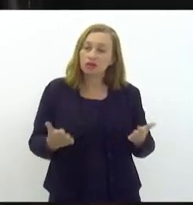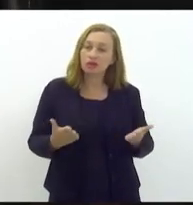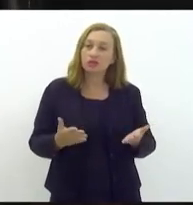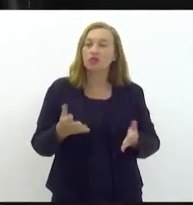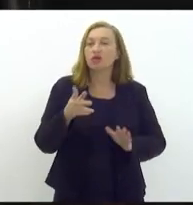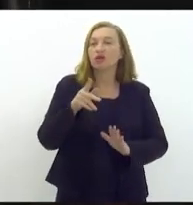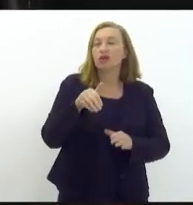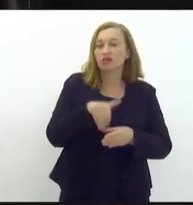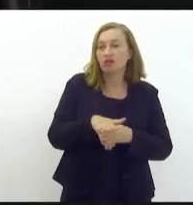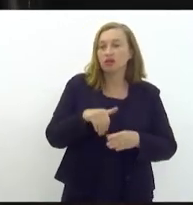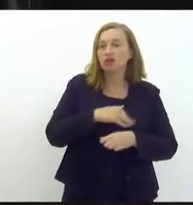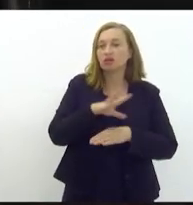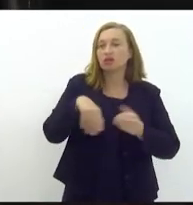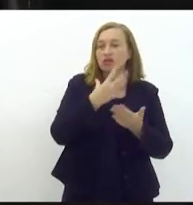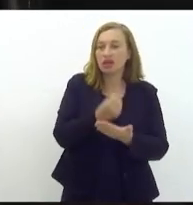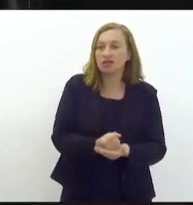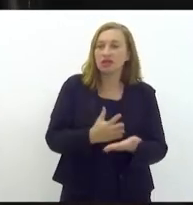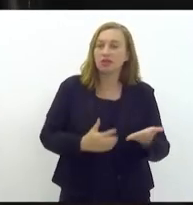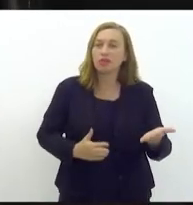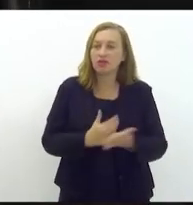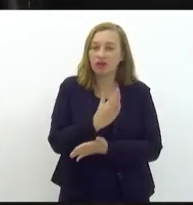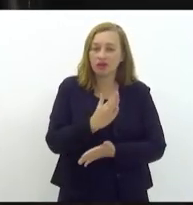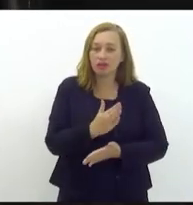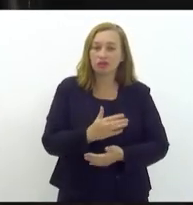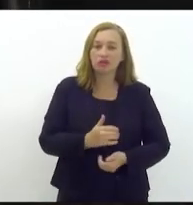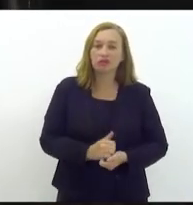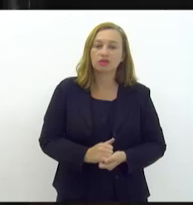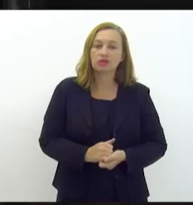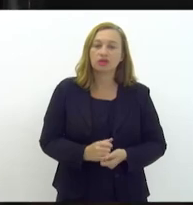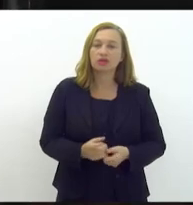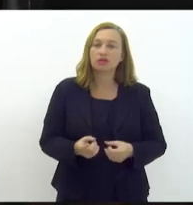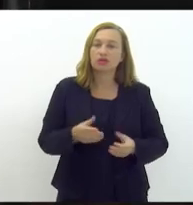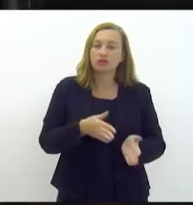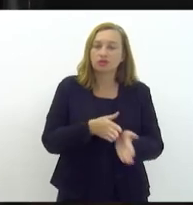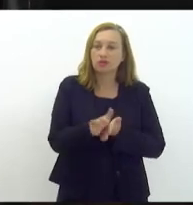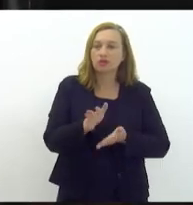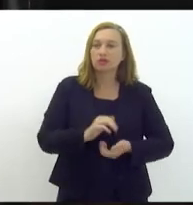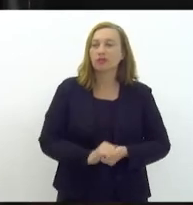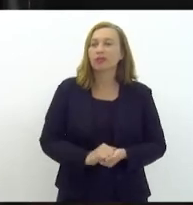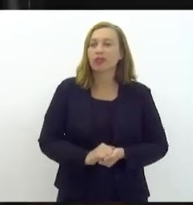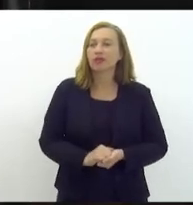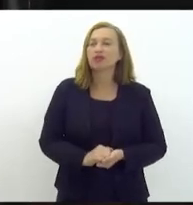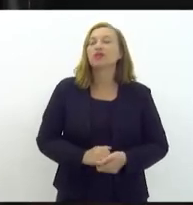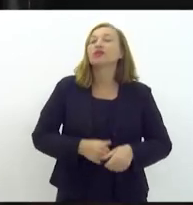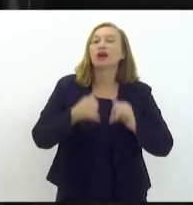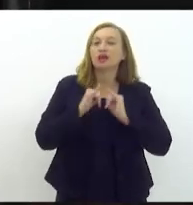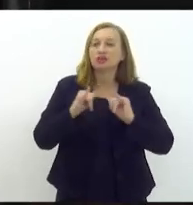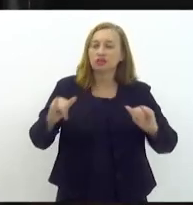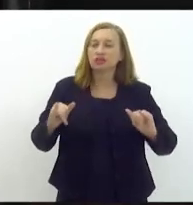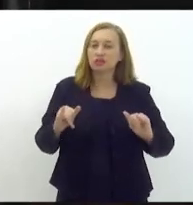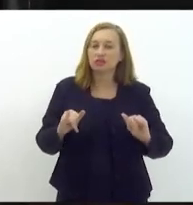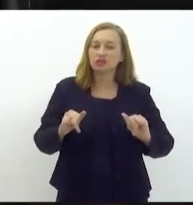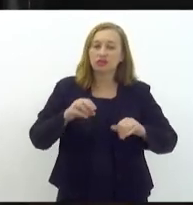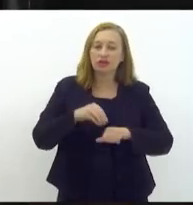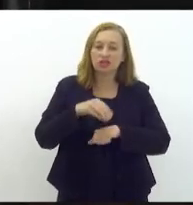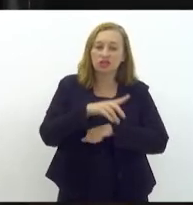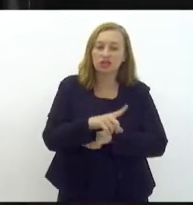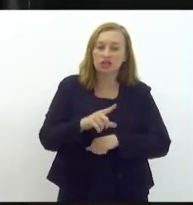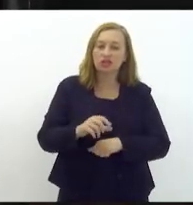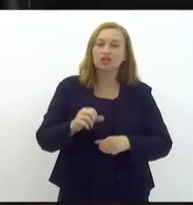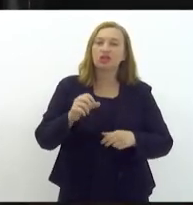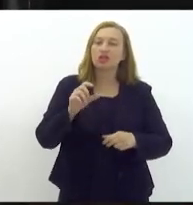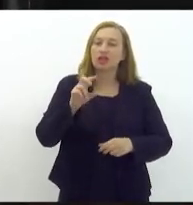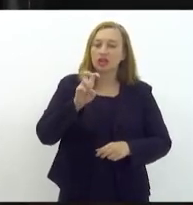em votação, os senhores que aprovam, mandem como estão. Aprovado. Vai autógrafo. Anuncio. Indicação legislativa número